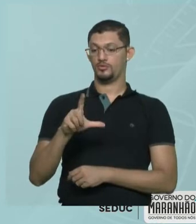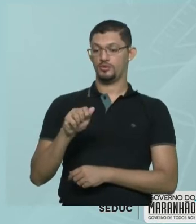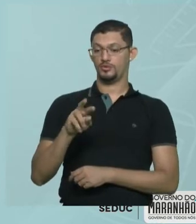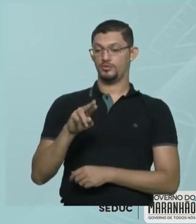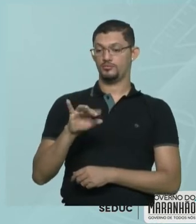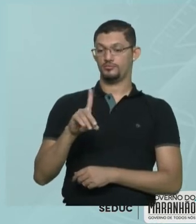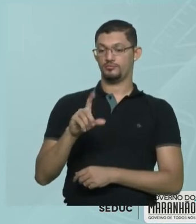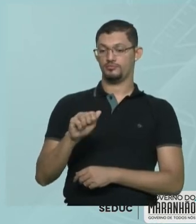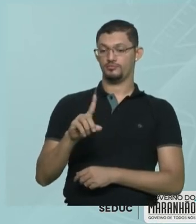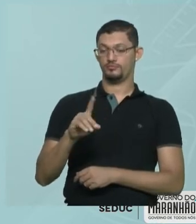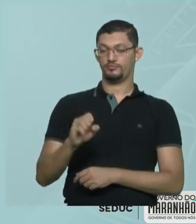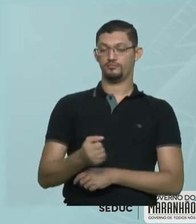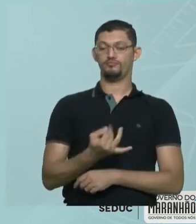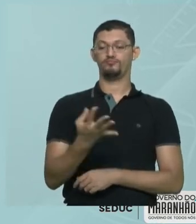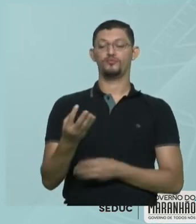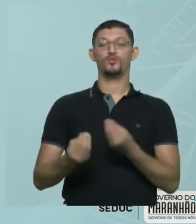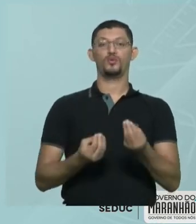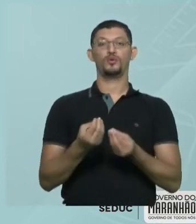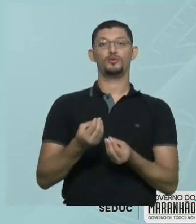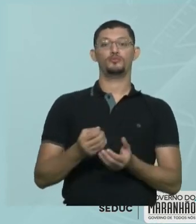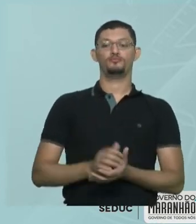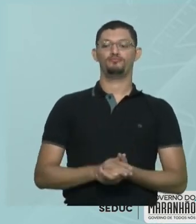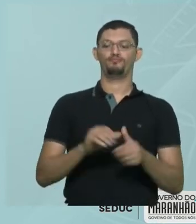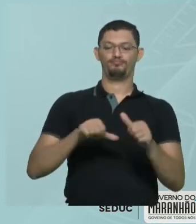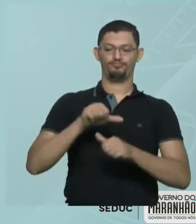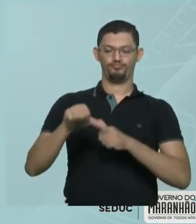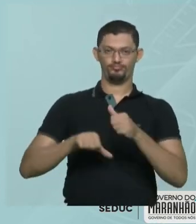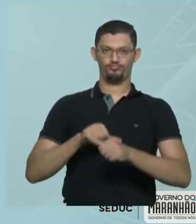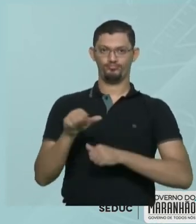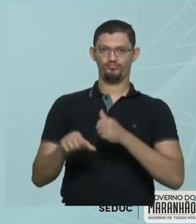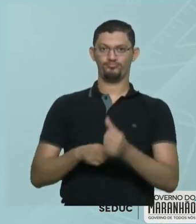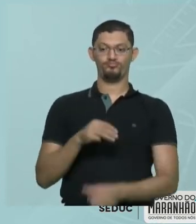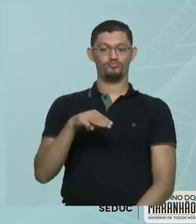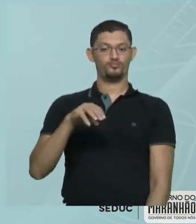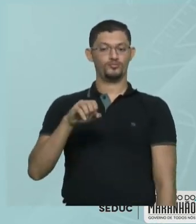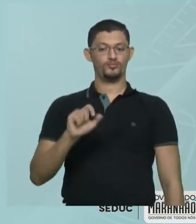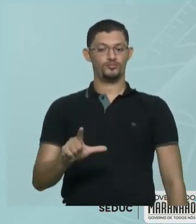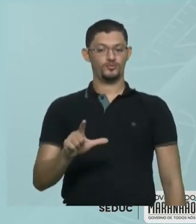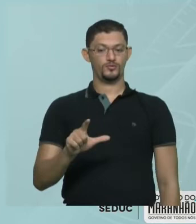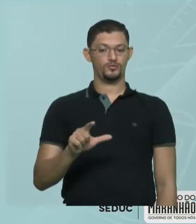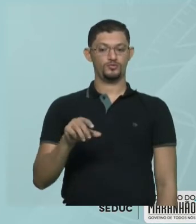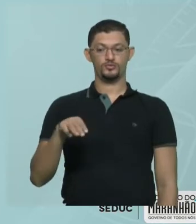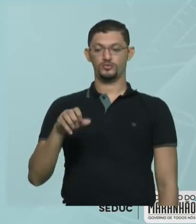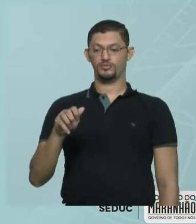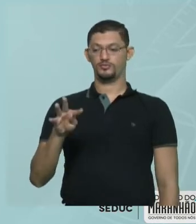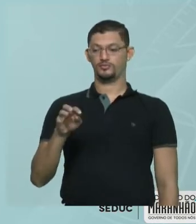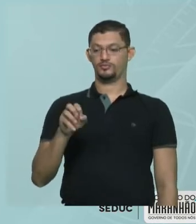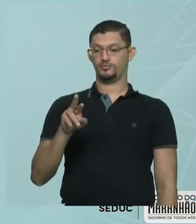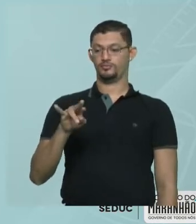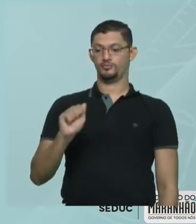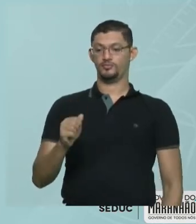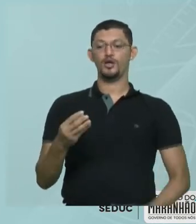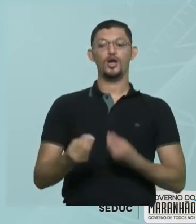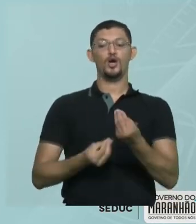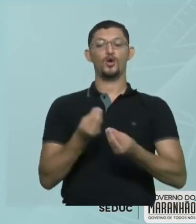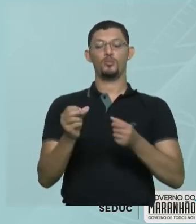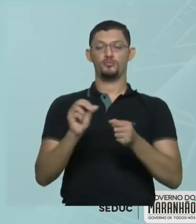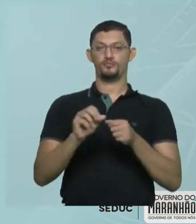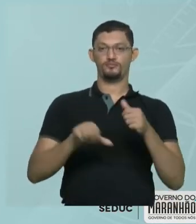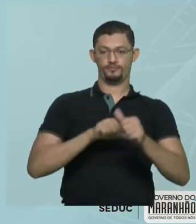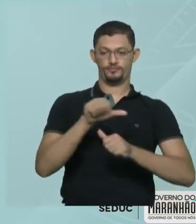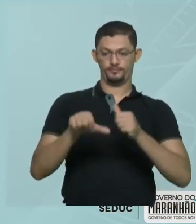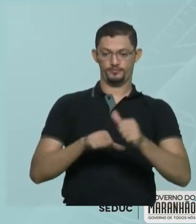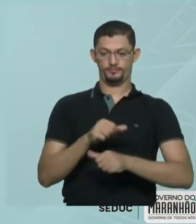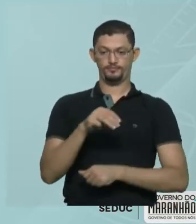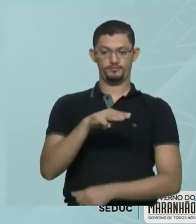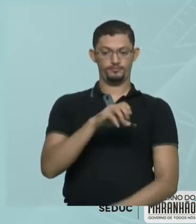quantidade em matéria. Eu tenho que transformar isso para mol de matéria. E como é que eu faço isso? Eu transformo